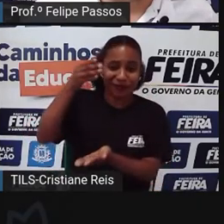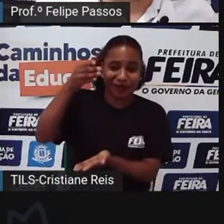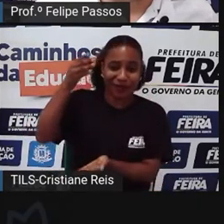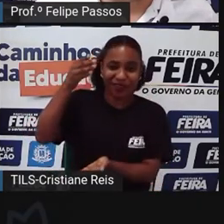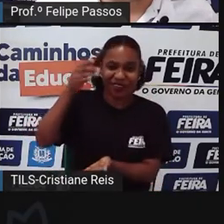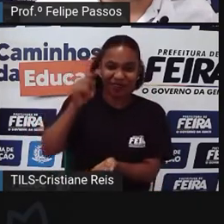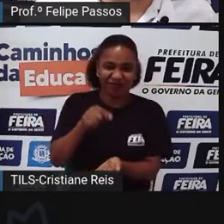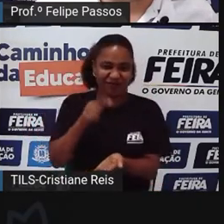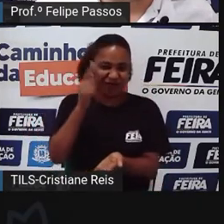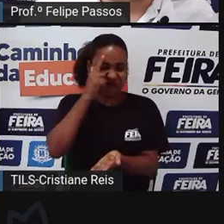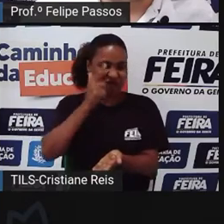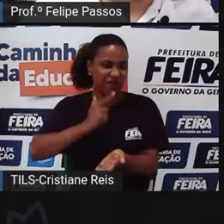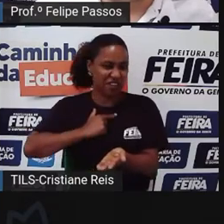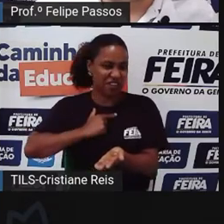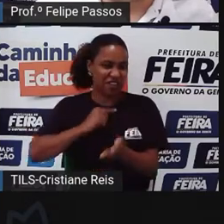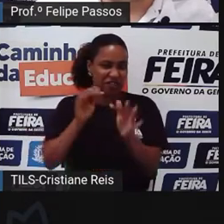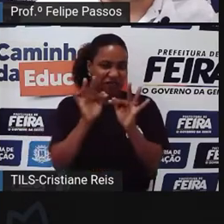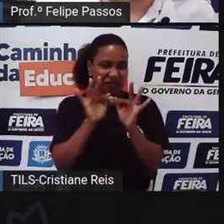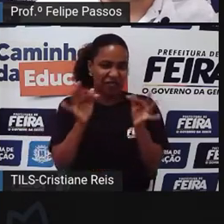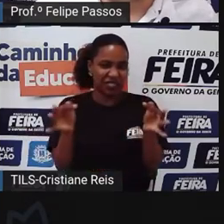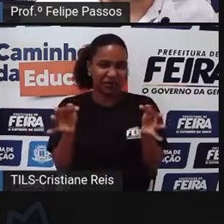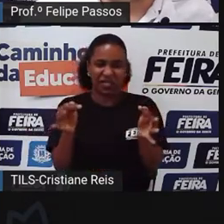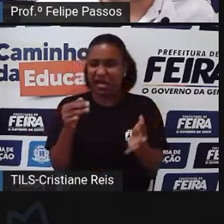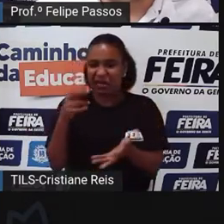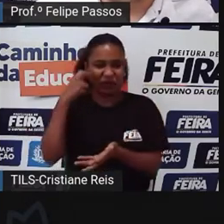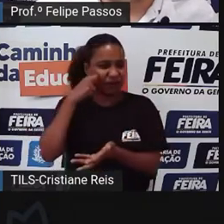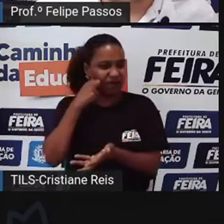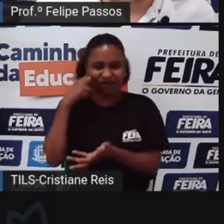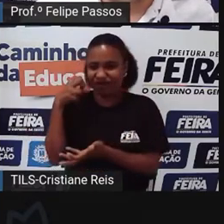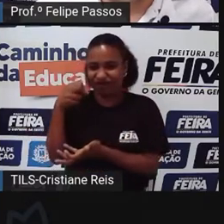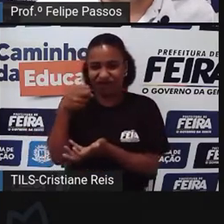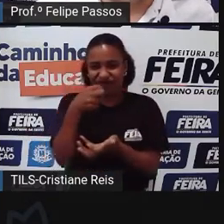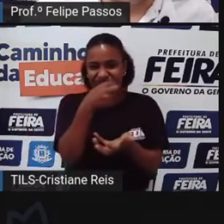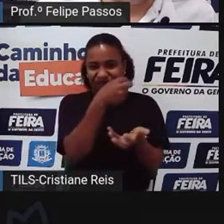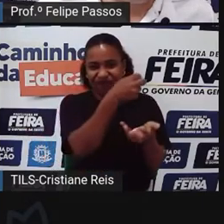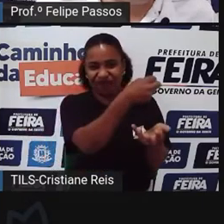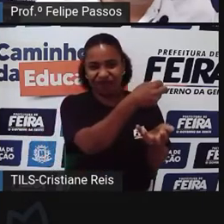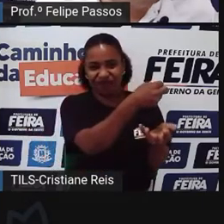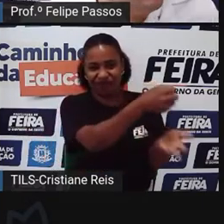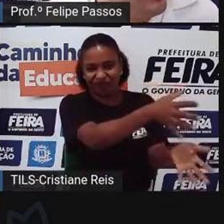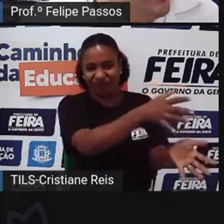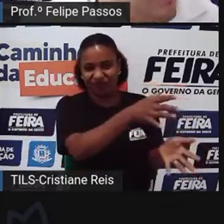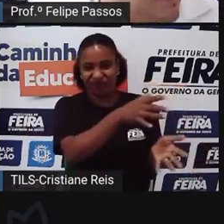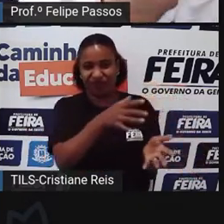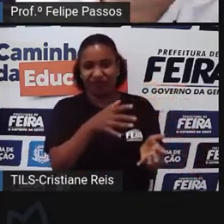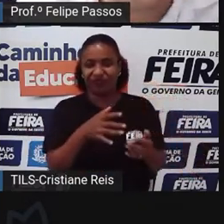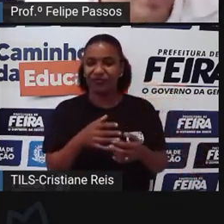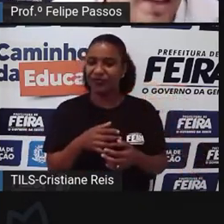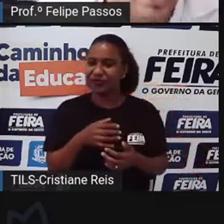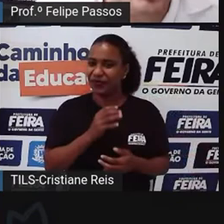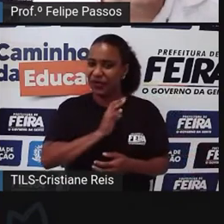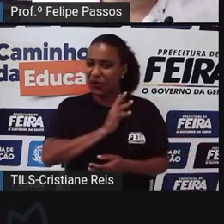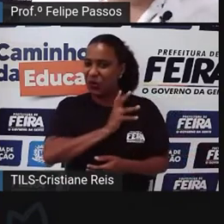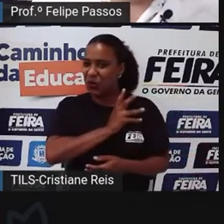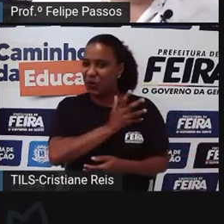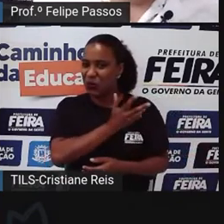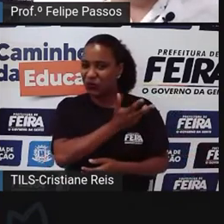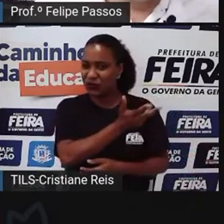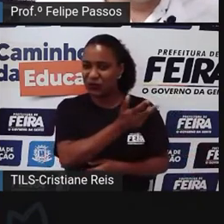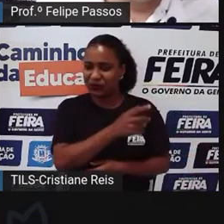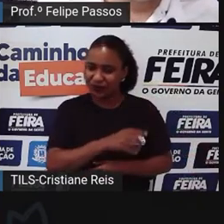Eles devolvem Nossa Eles devolvem Isso é comum Felipe Muito comum